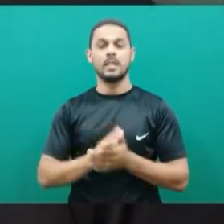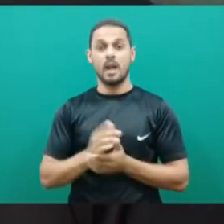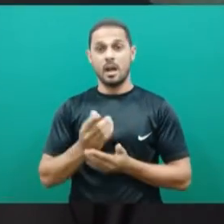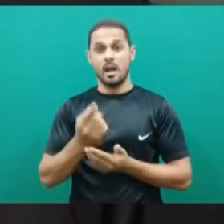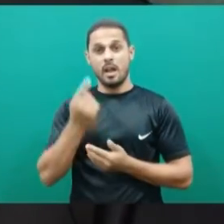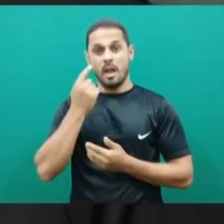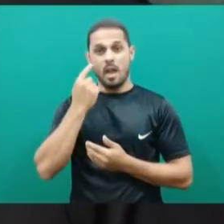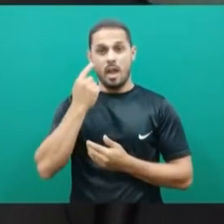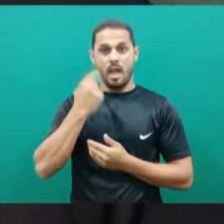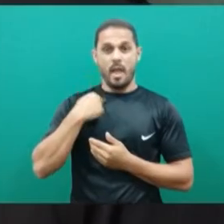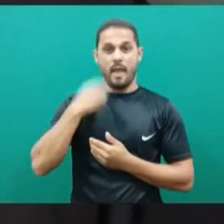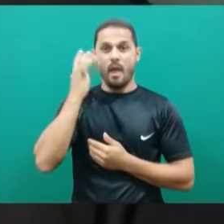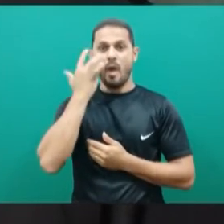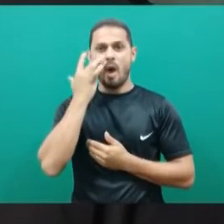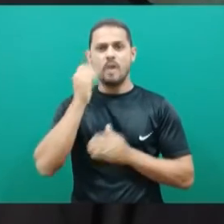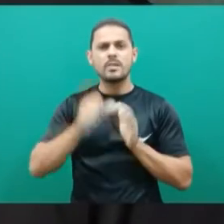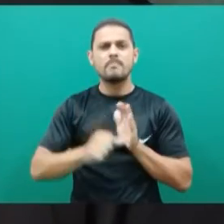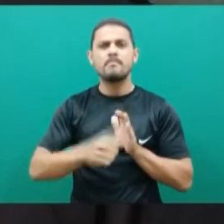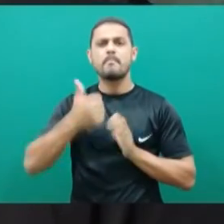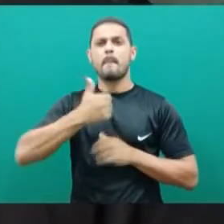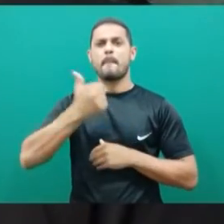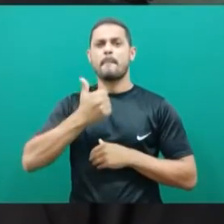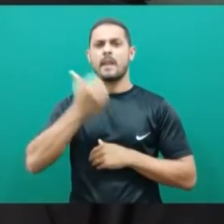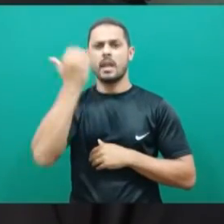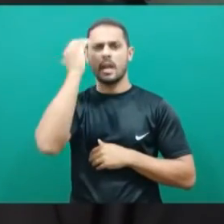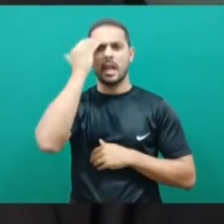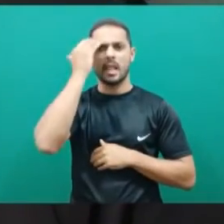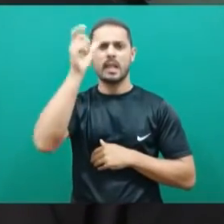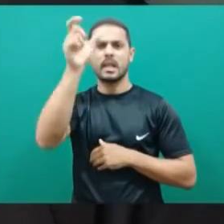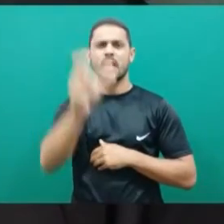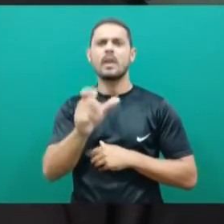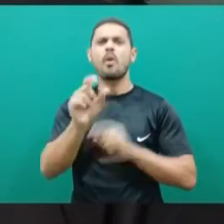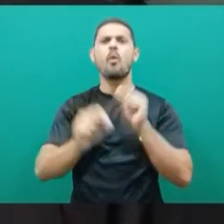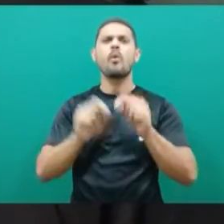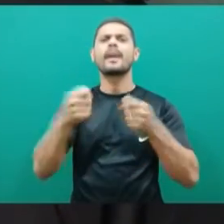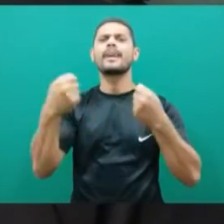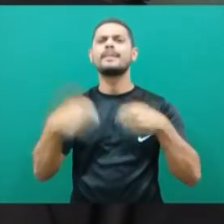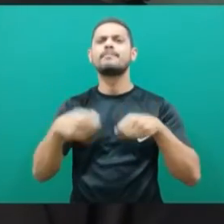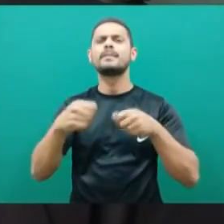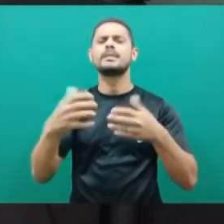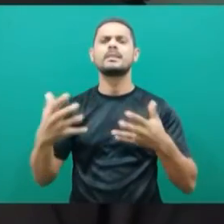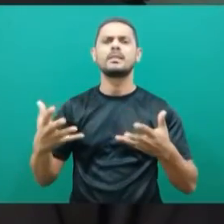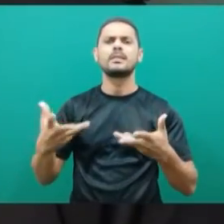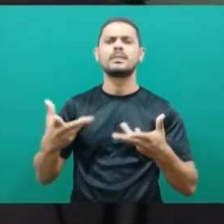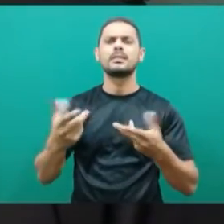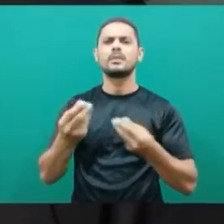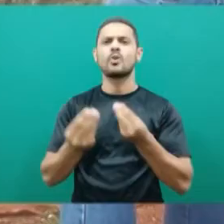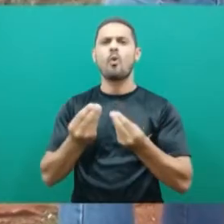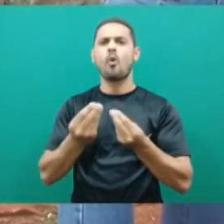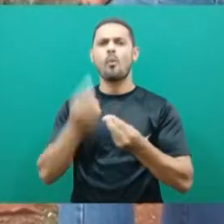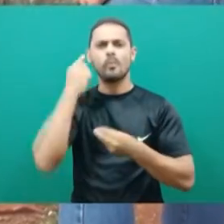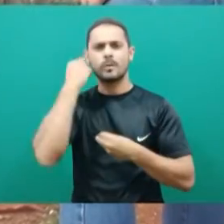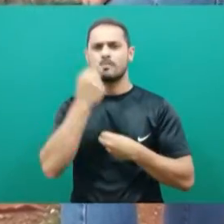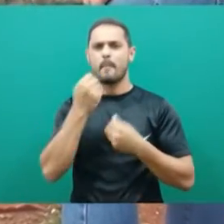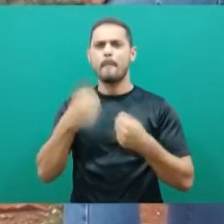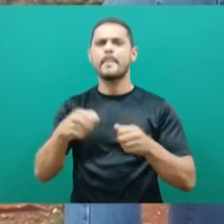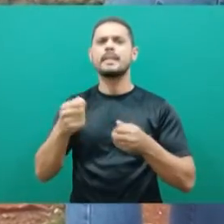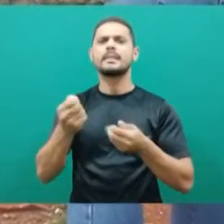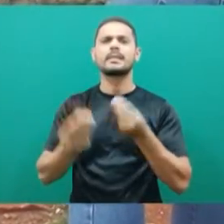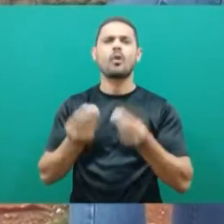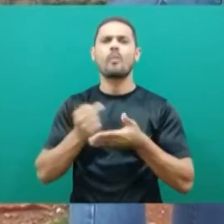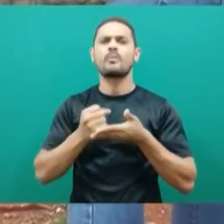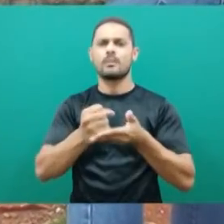Então, eu acho que a primeira coisa é você entender qual é a necessidade daquela pessoa, qual é a necessidade daquela pessoa surda.